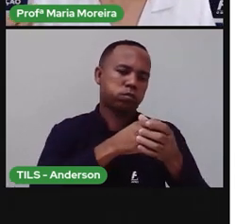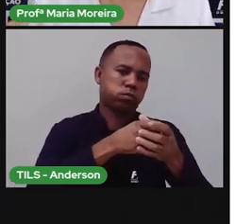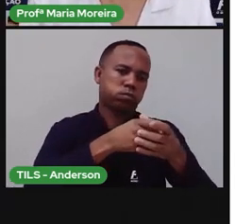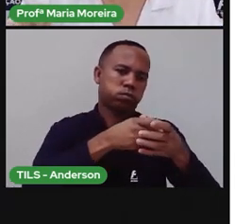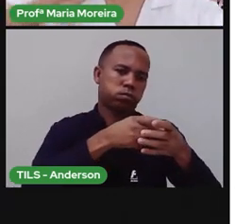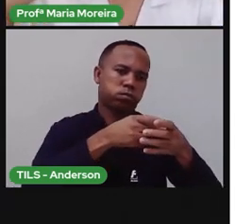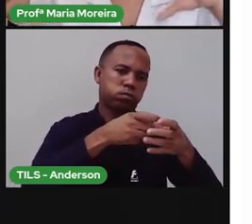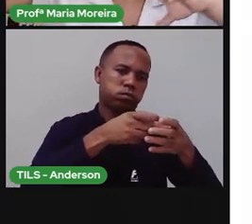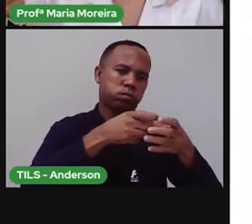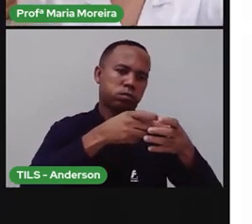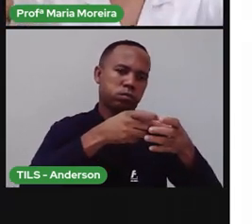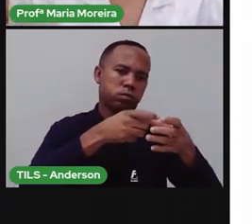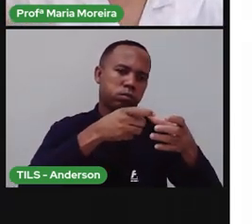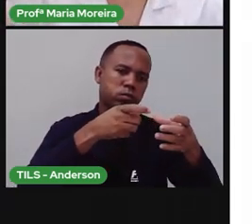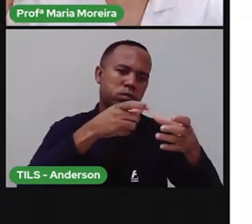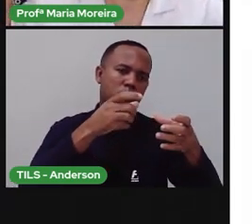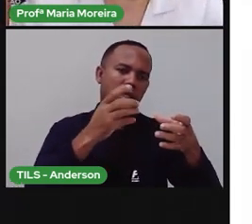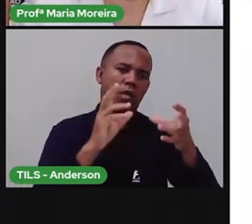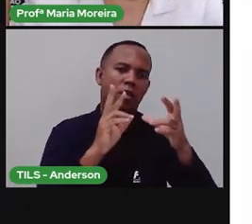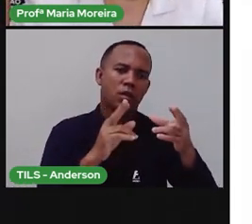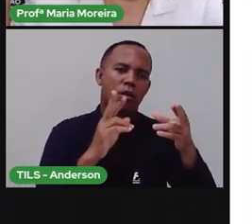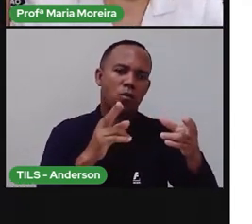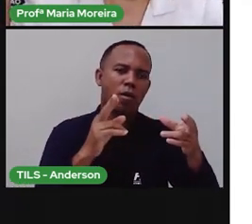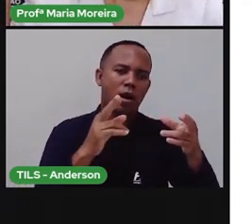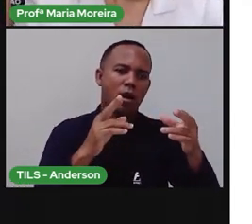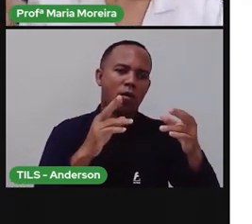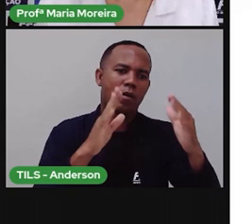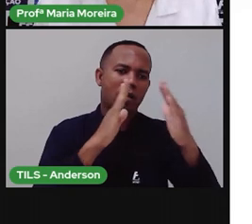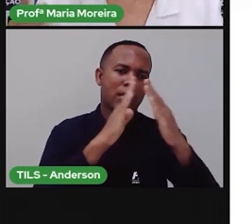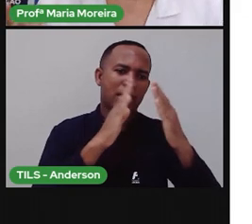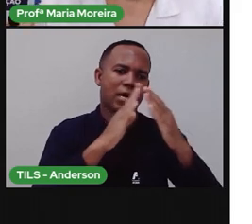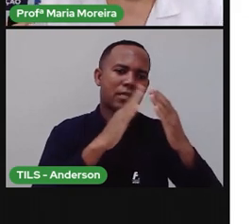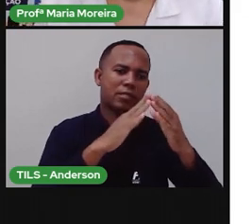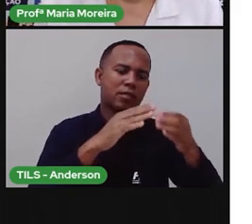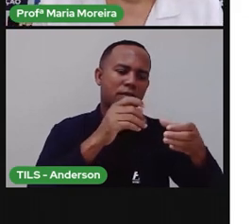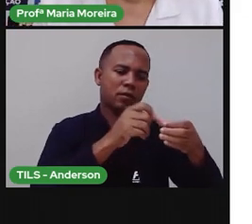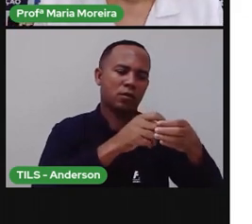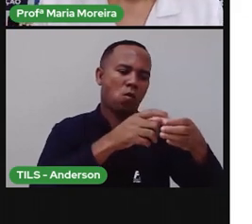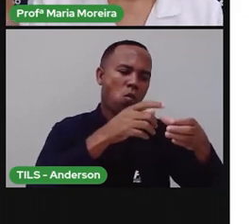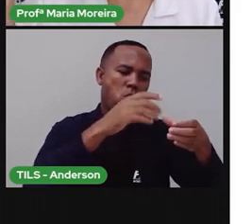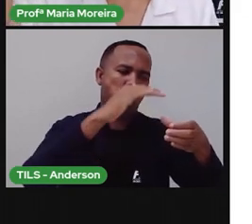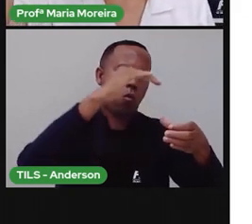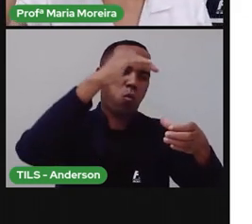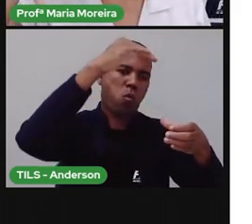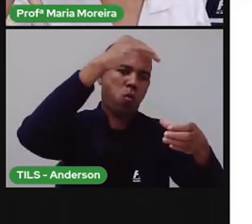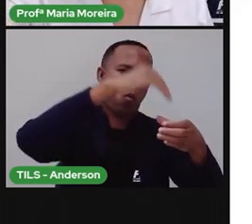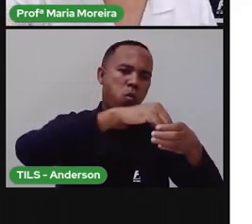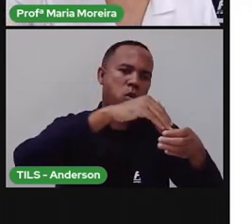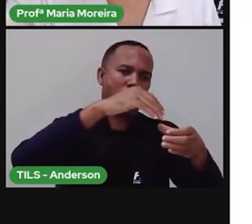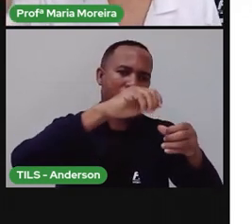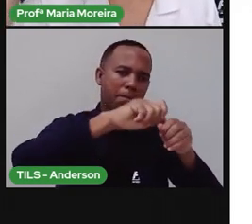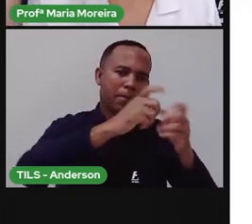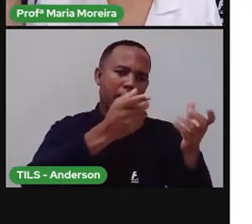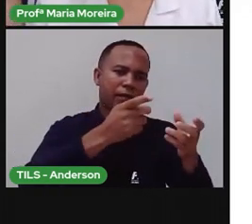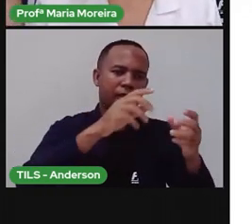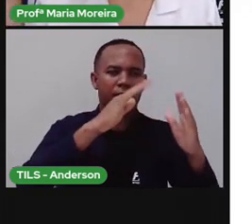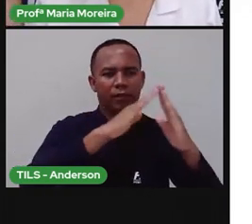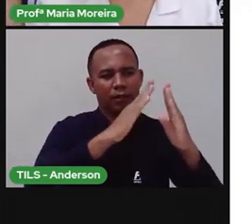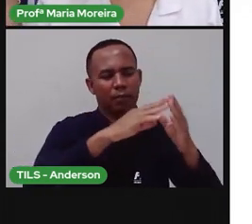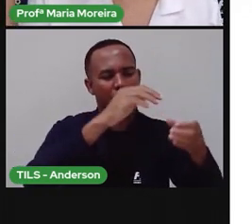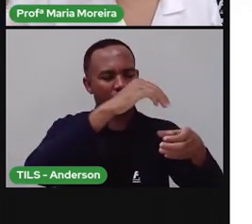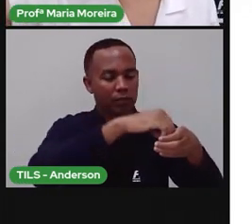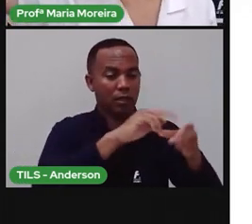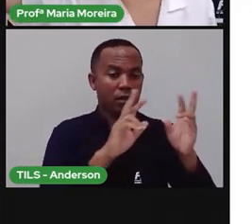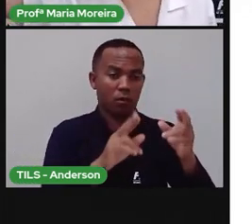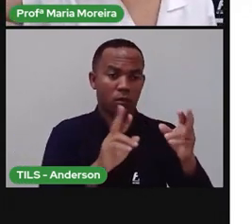menor e abrindo... É como se fosse o telhado da nossa casa. Se a gente não toma conta, joga a bola, aí o telhado quebra.